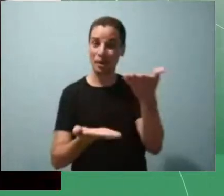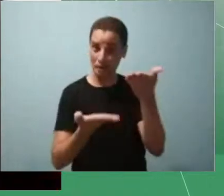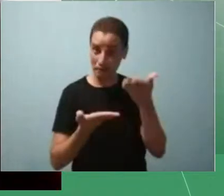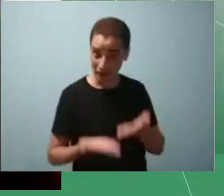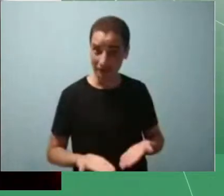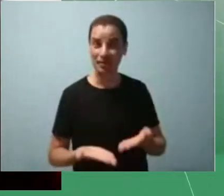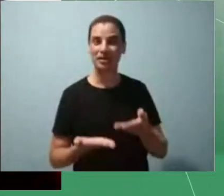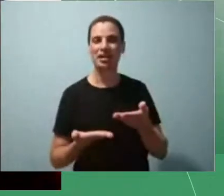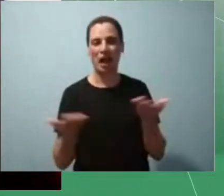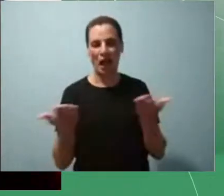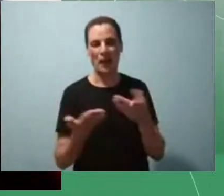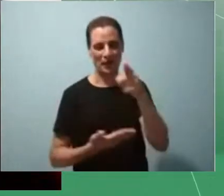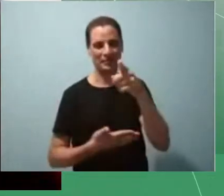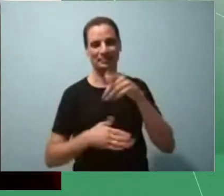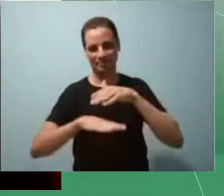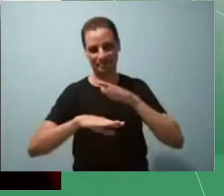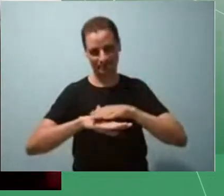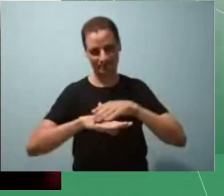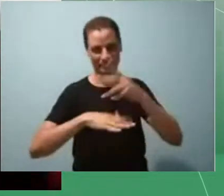palavra para vocês.